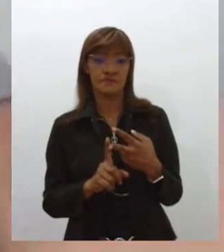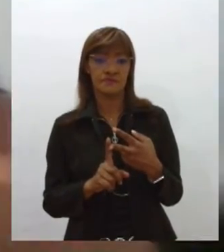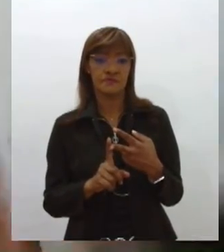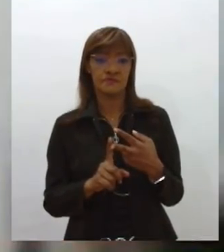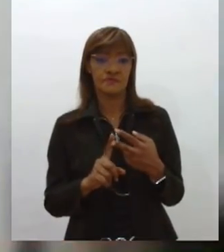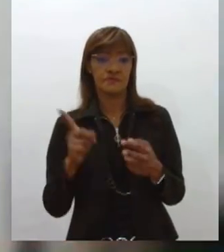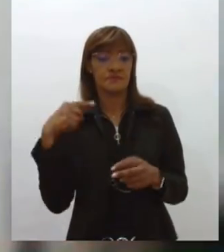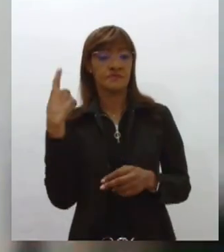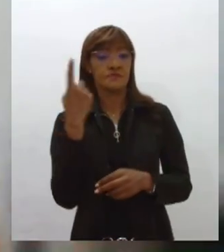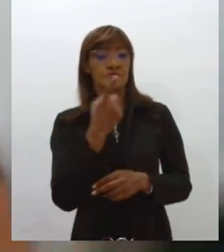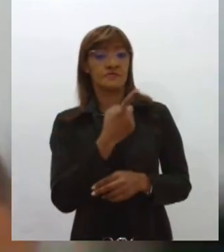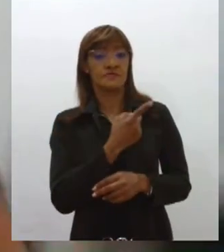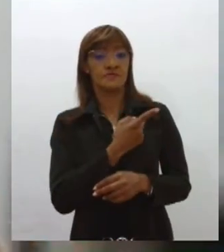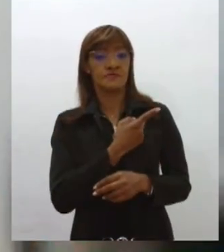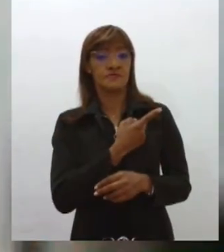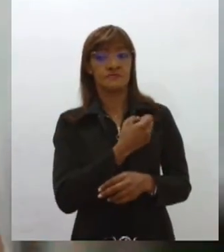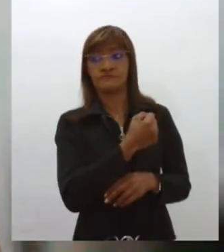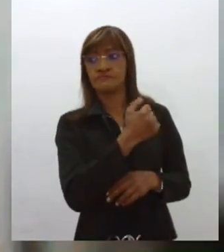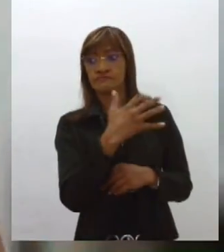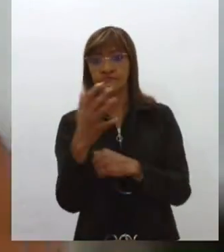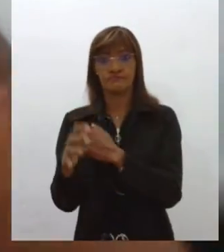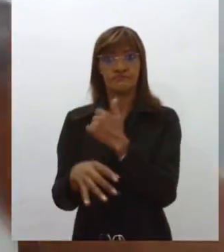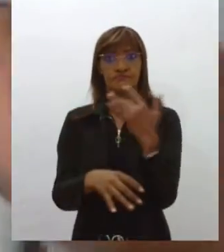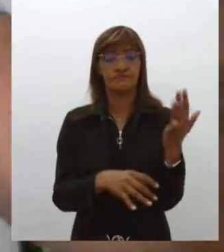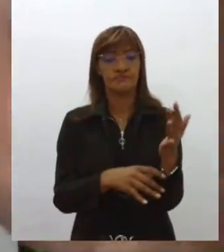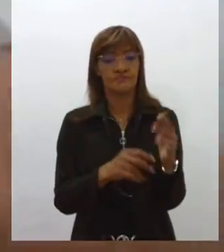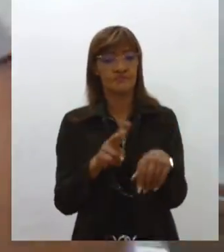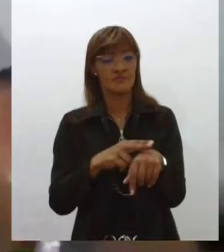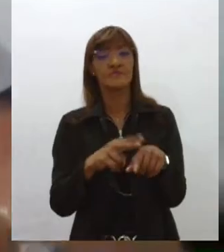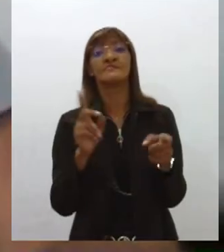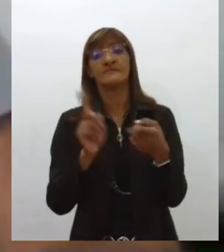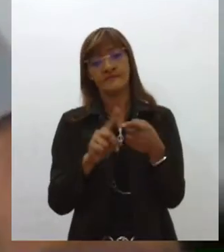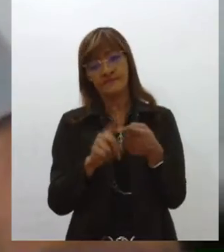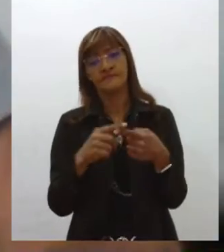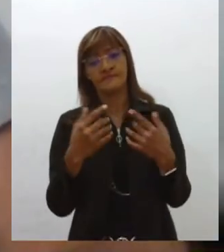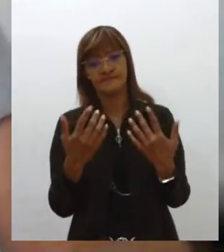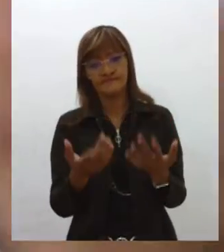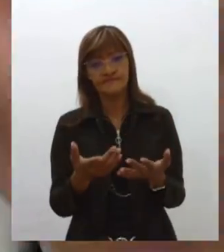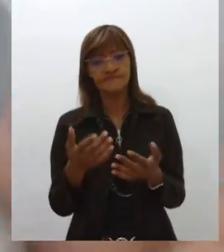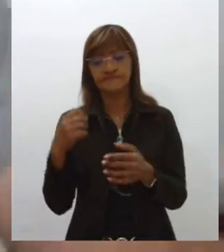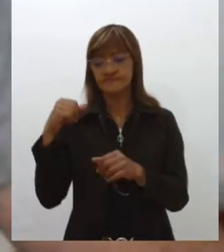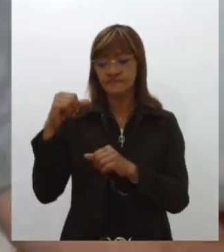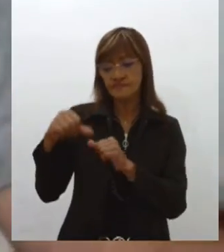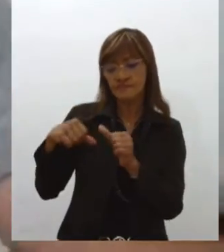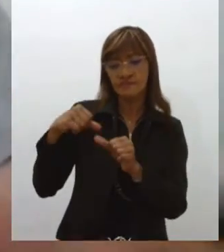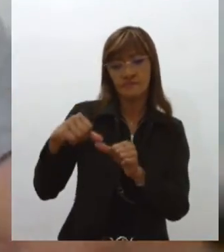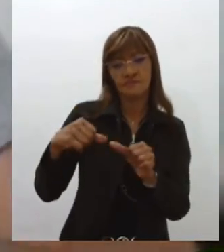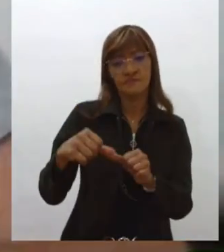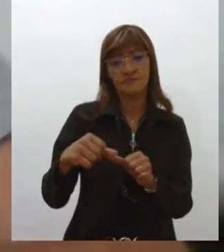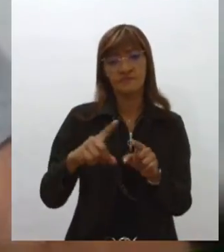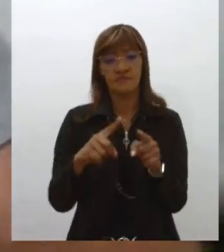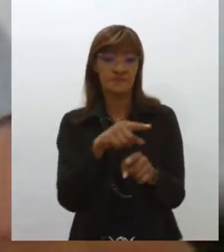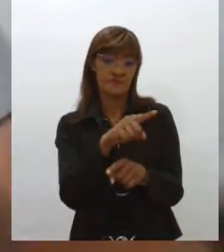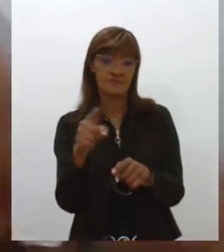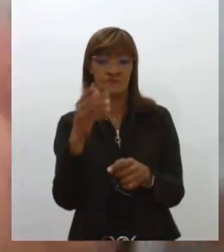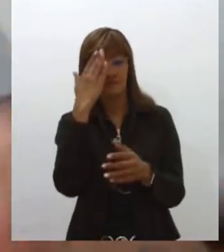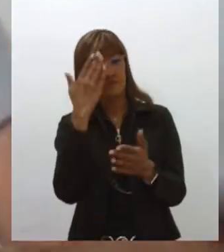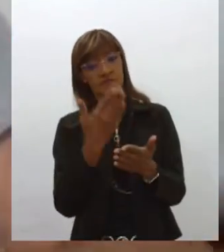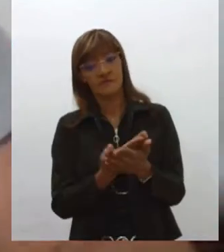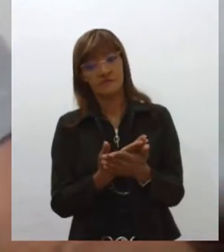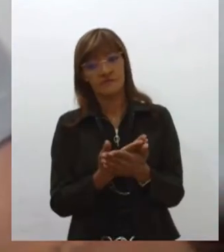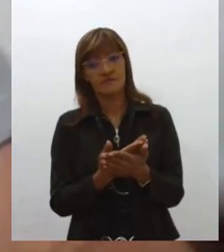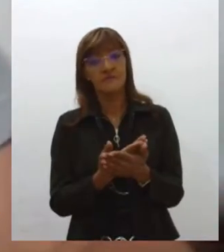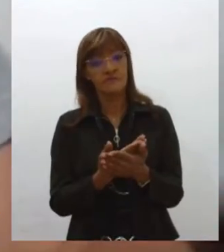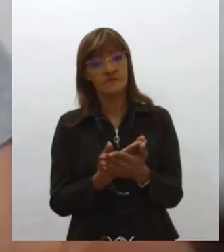hídricas e o verde amado. Também, porque essa simbologia vai mudando, né? Então, se você acredita que significa isso aí, se para